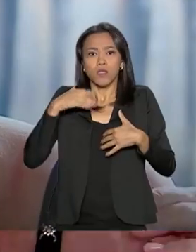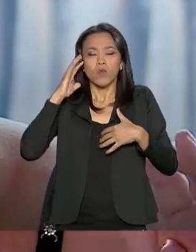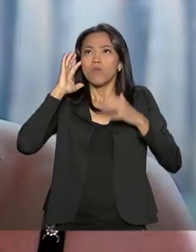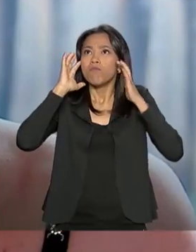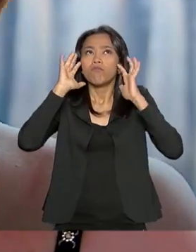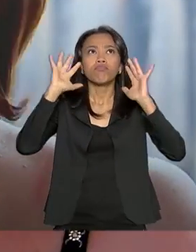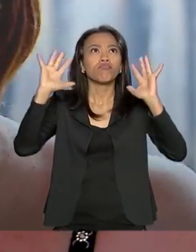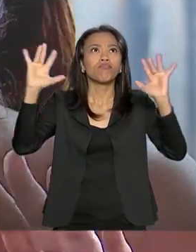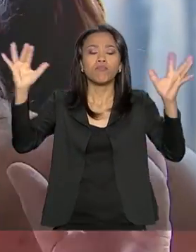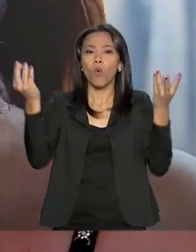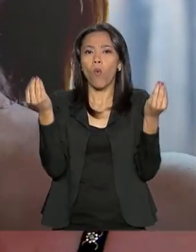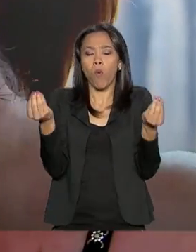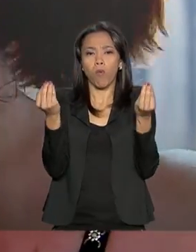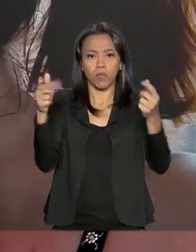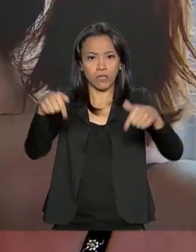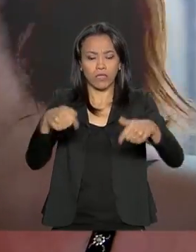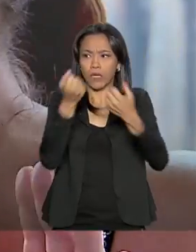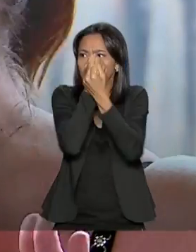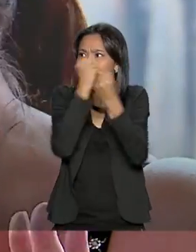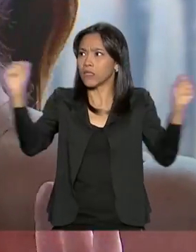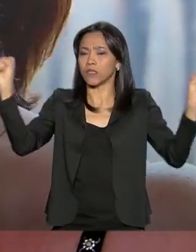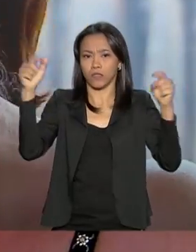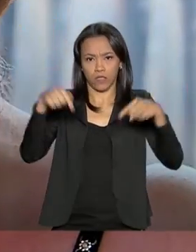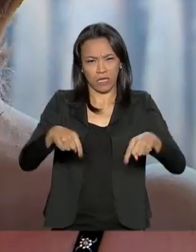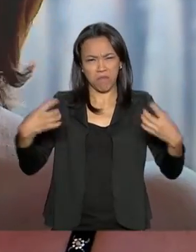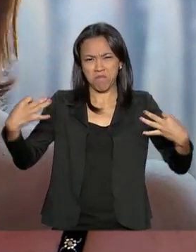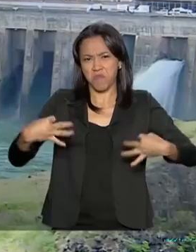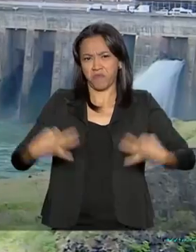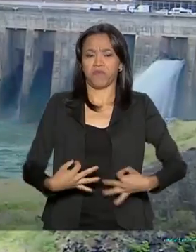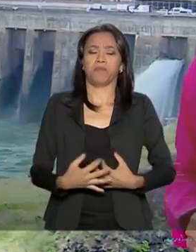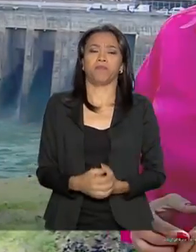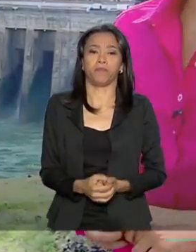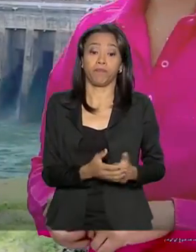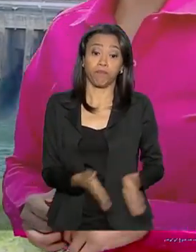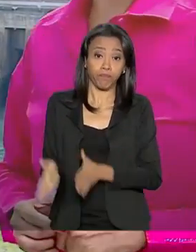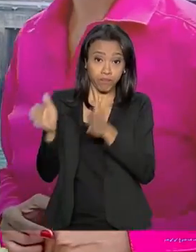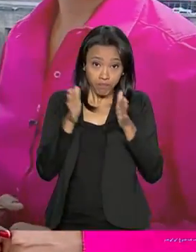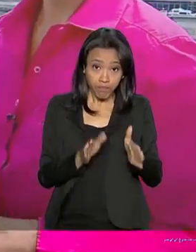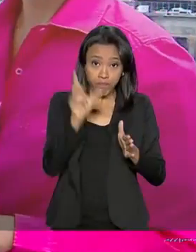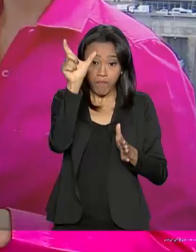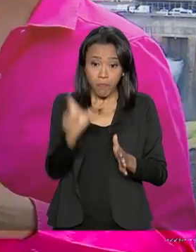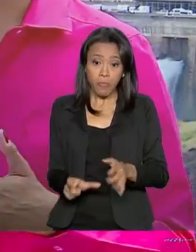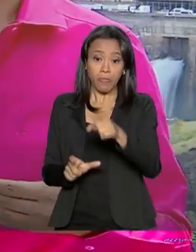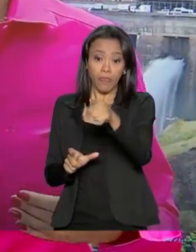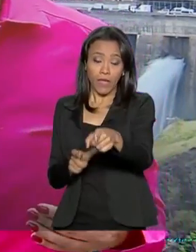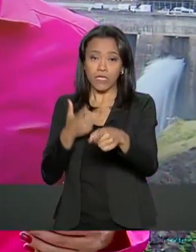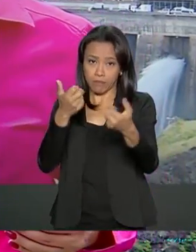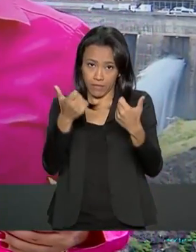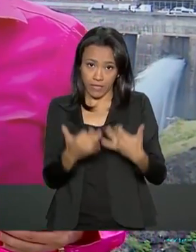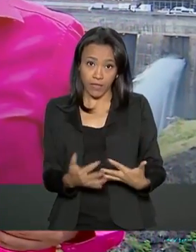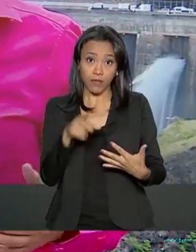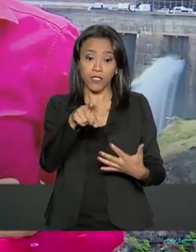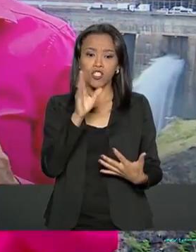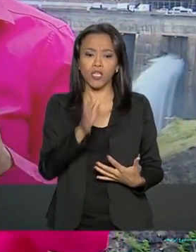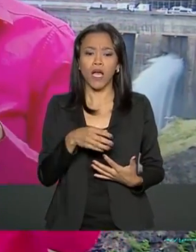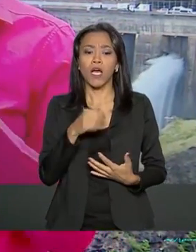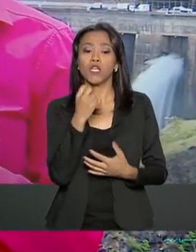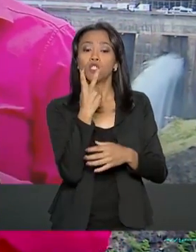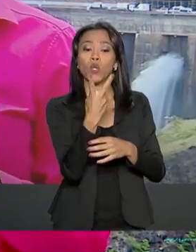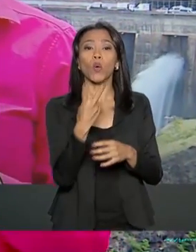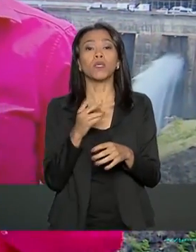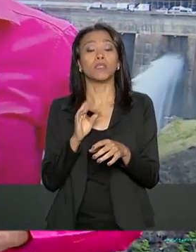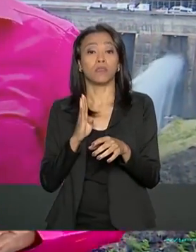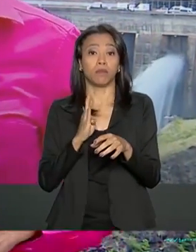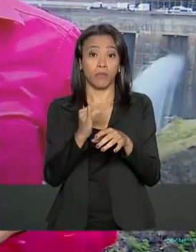tinha mente para imaginar o tamanho disso aqui. É perfeito. Itaipu Binacional já produziu mais de 2 bilhões e